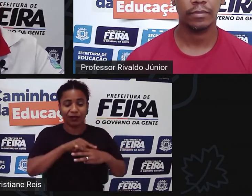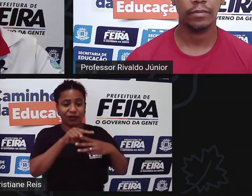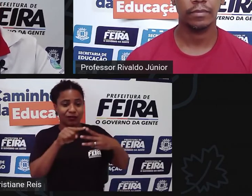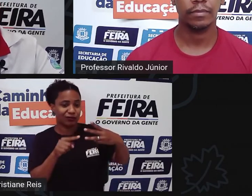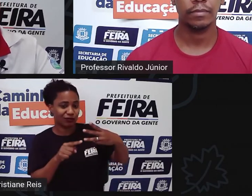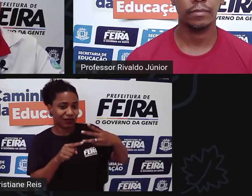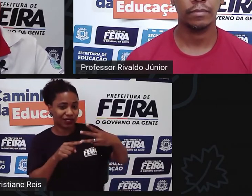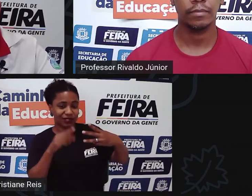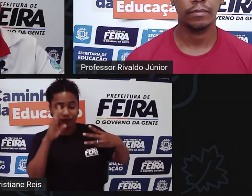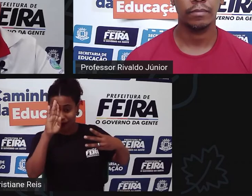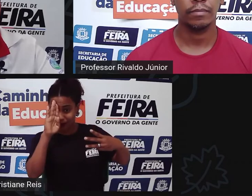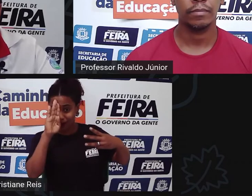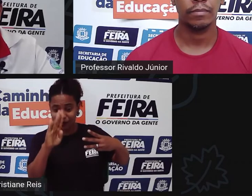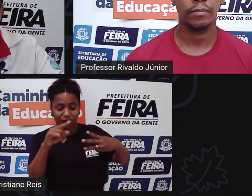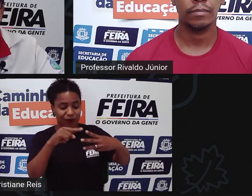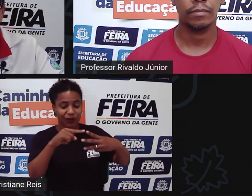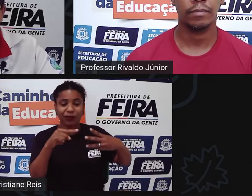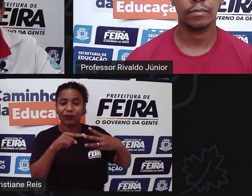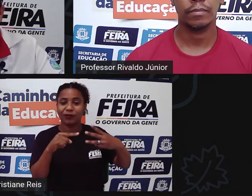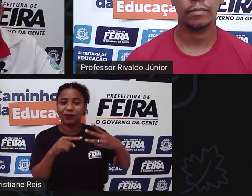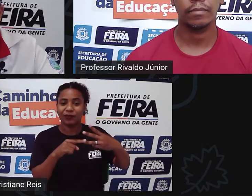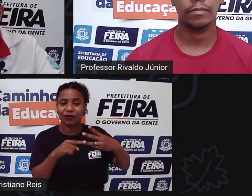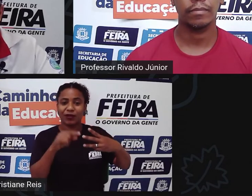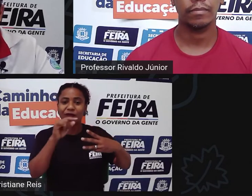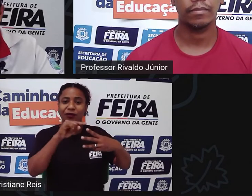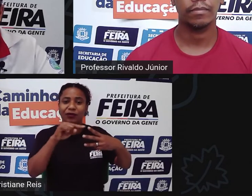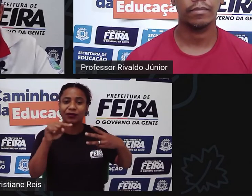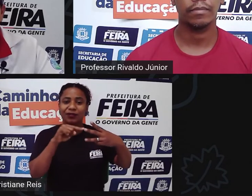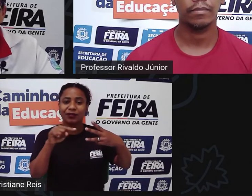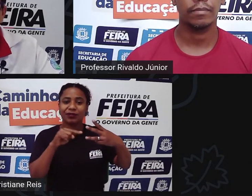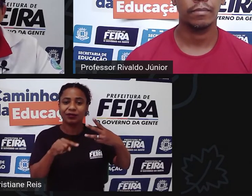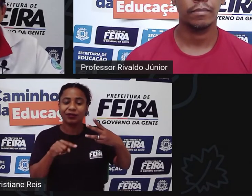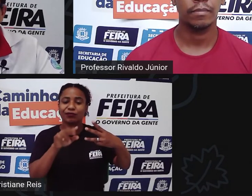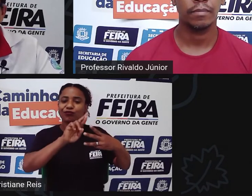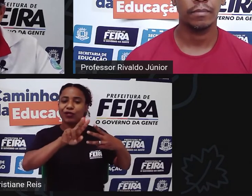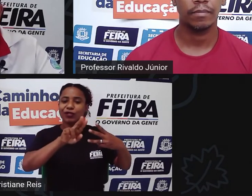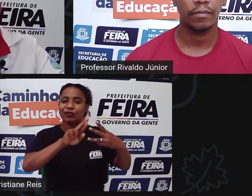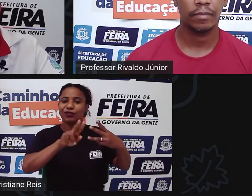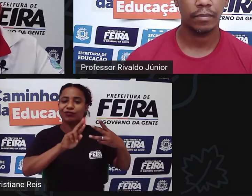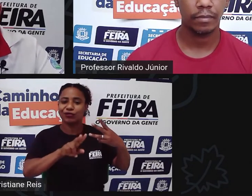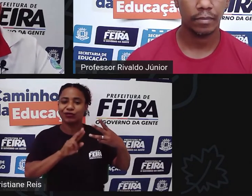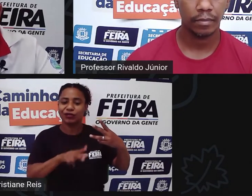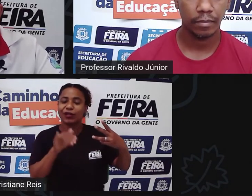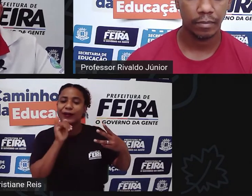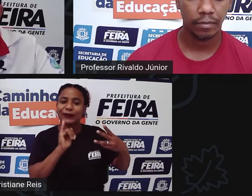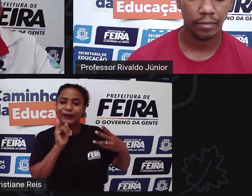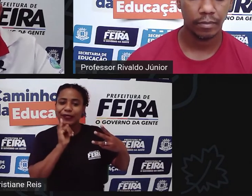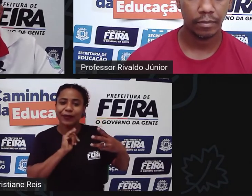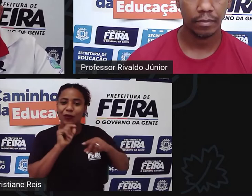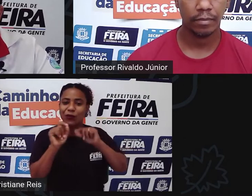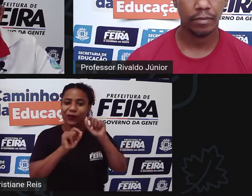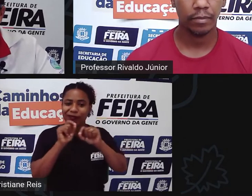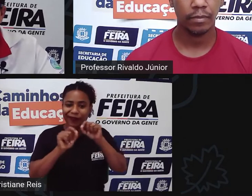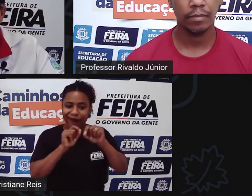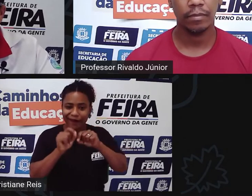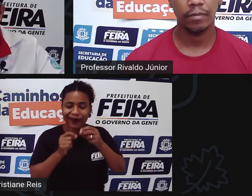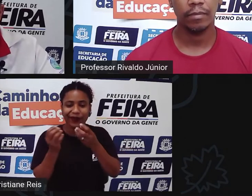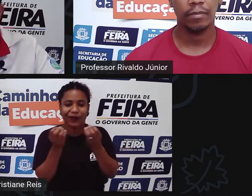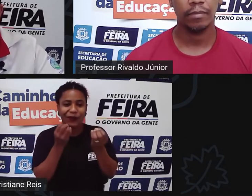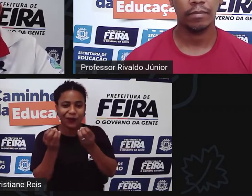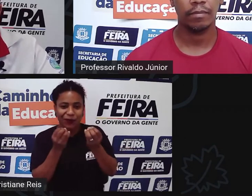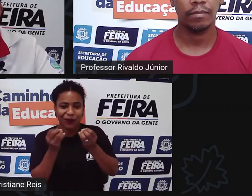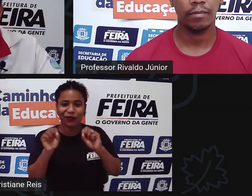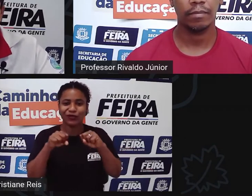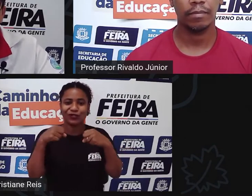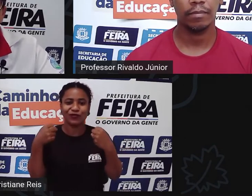explica para a gente qual a diferença desses tipos de exercício com exemplos né o que é o que seria um exercício de esforço